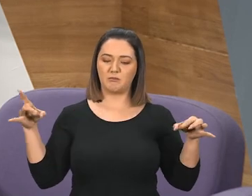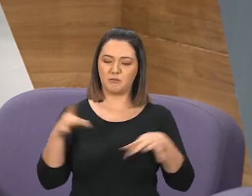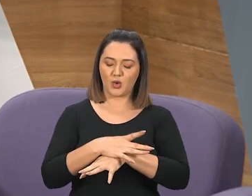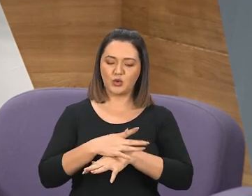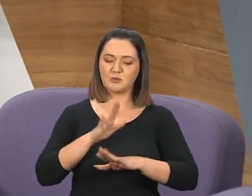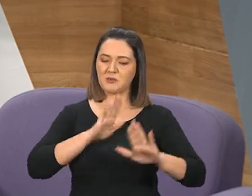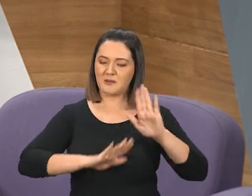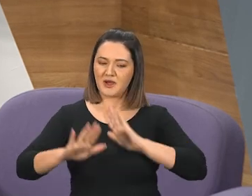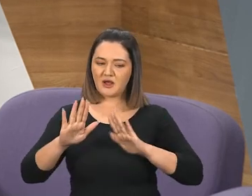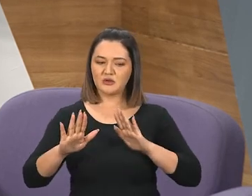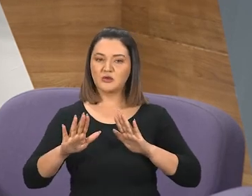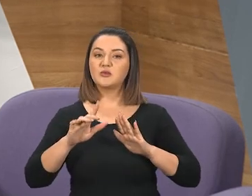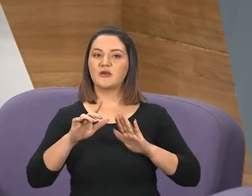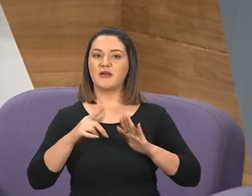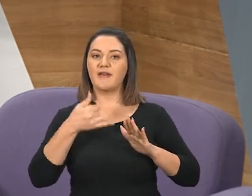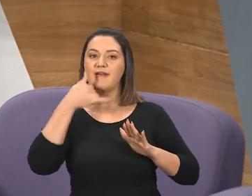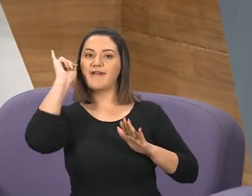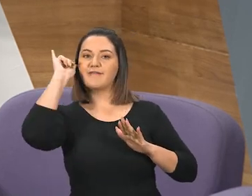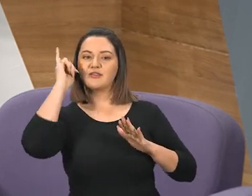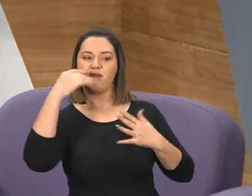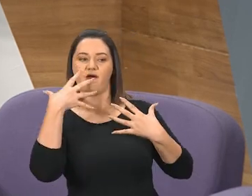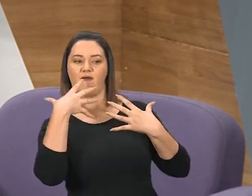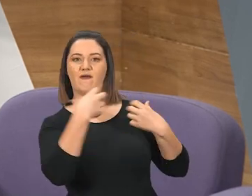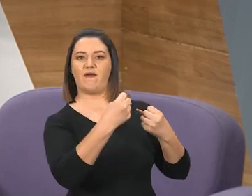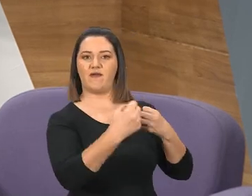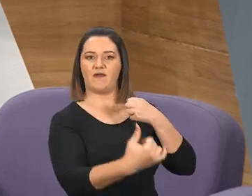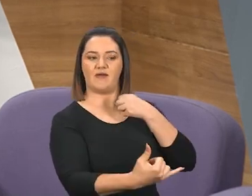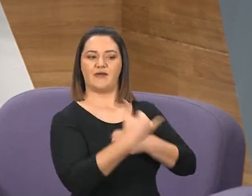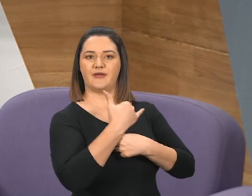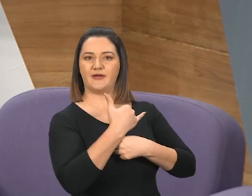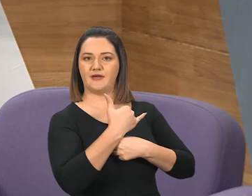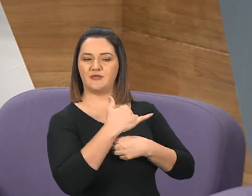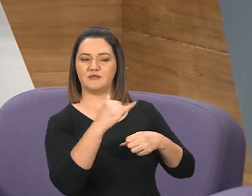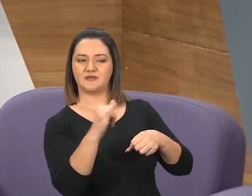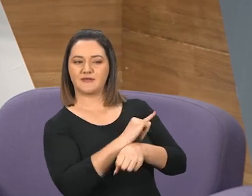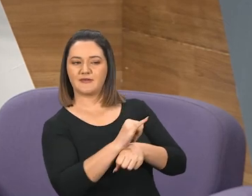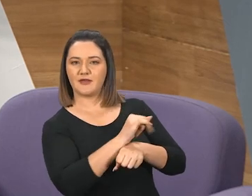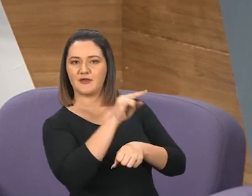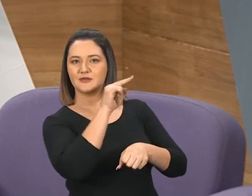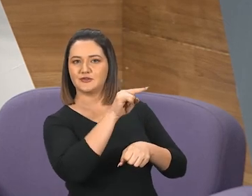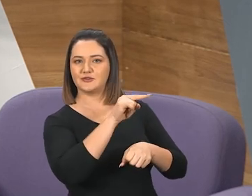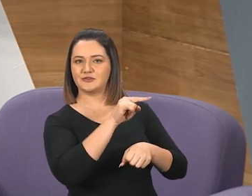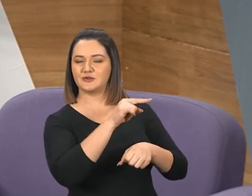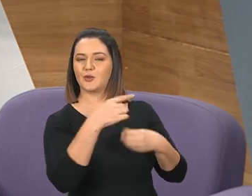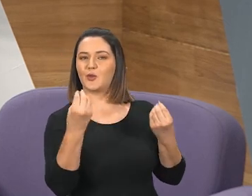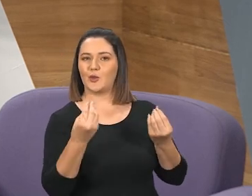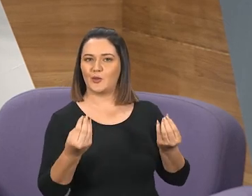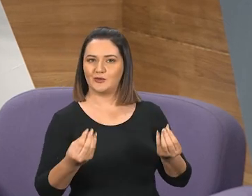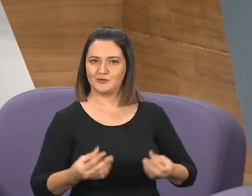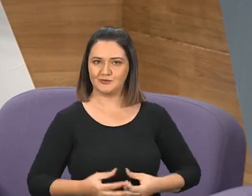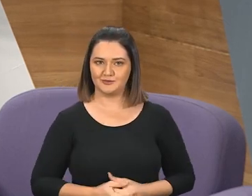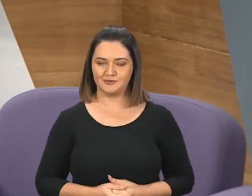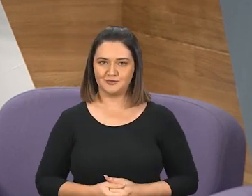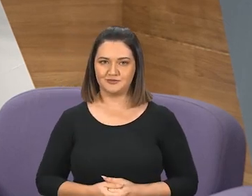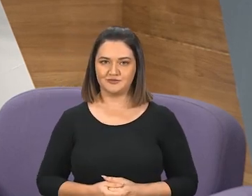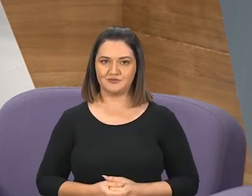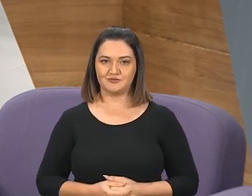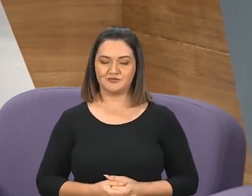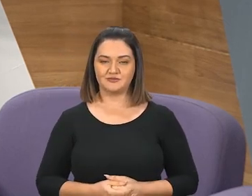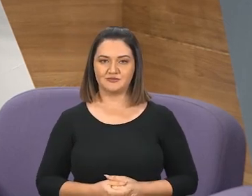preparados para não cair ou não cairmos nas artimanhas do anticristo?